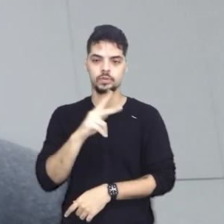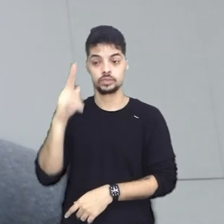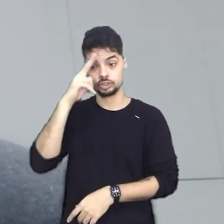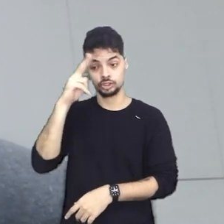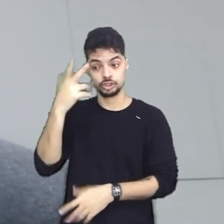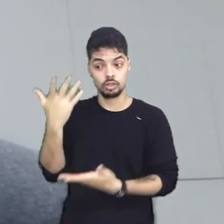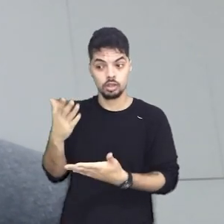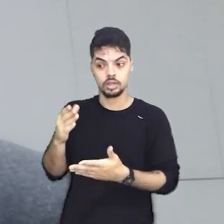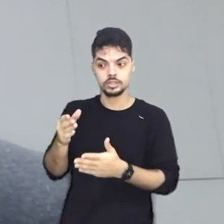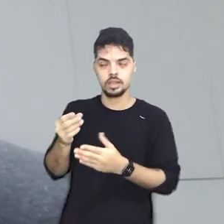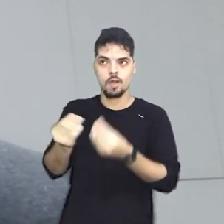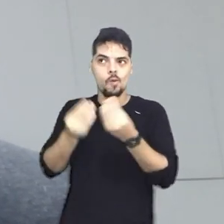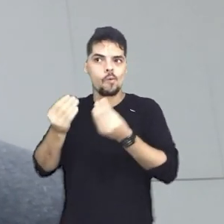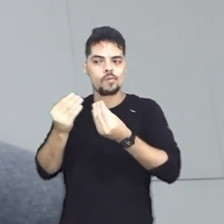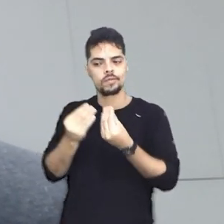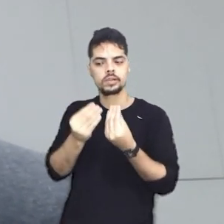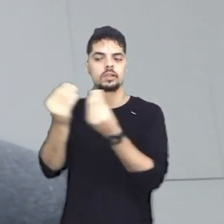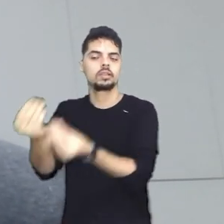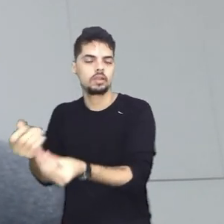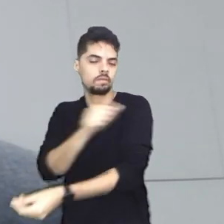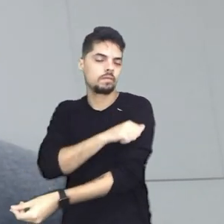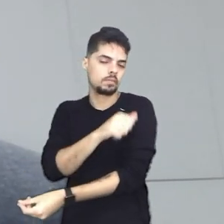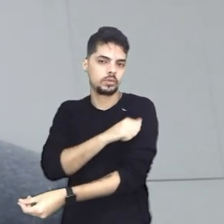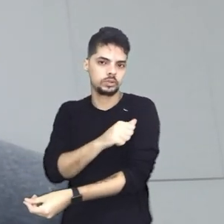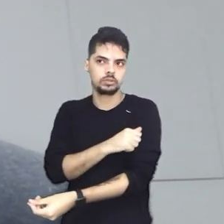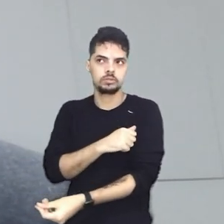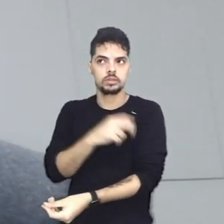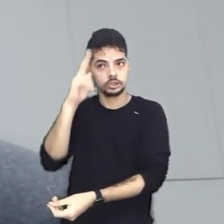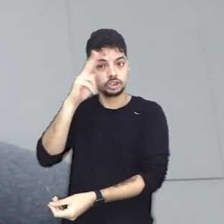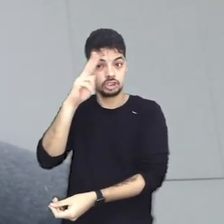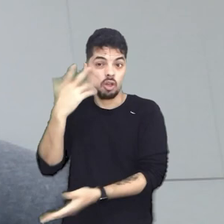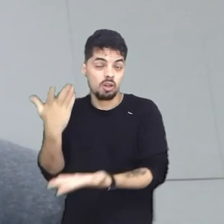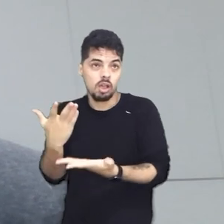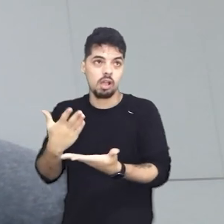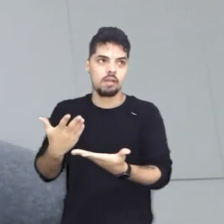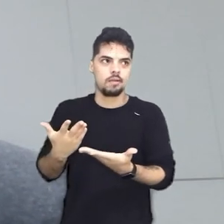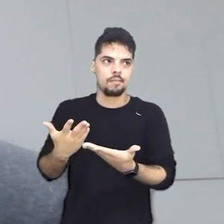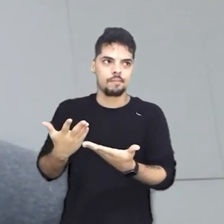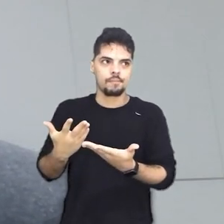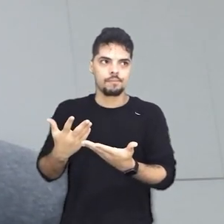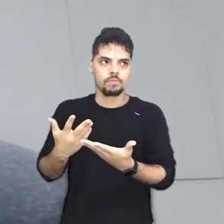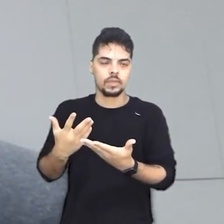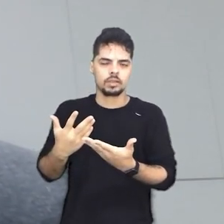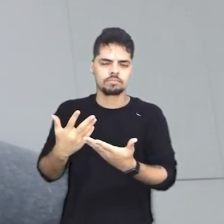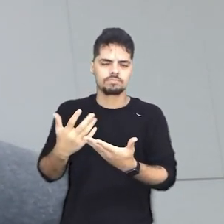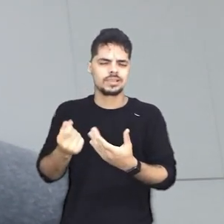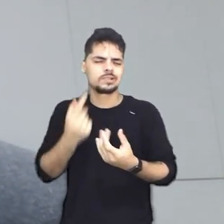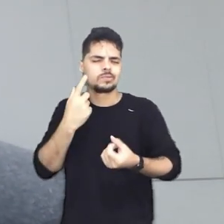todo professor de História do Ensino Fundamental e Médio, que pretenda